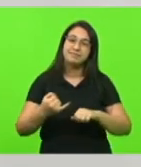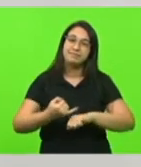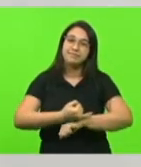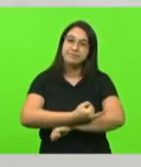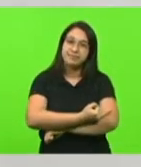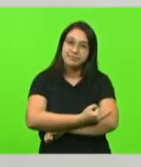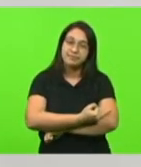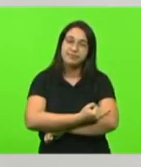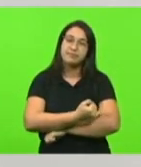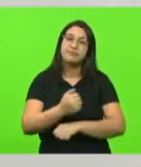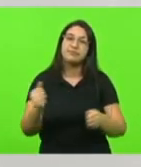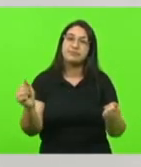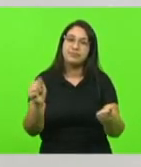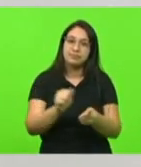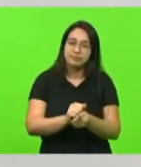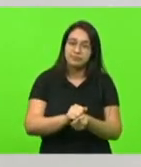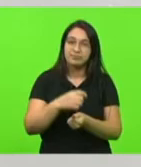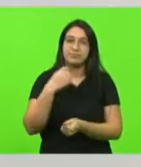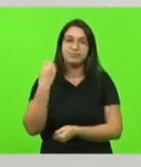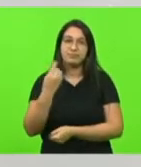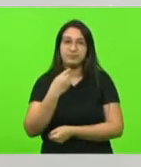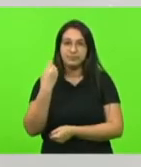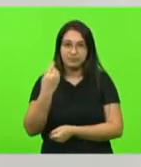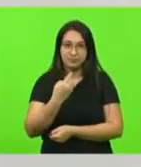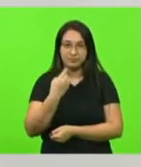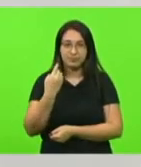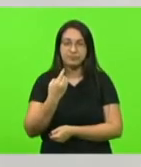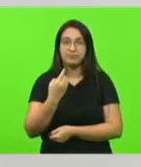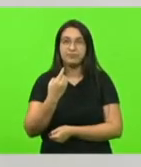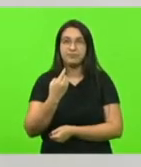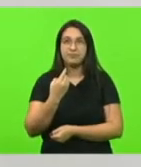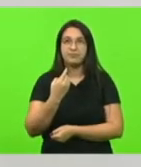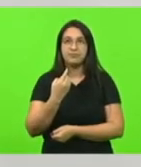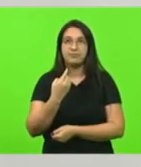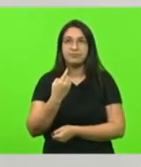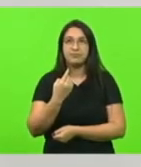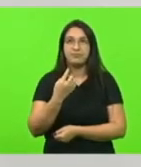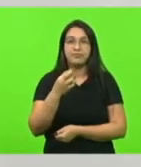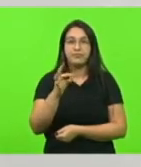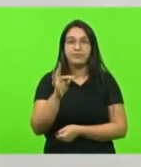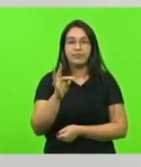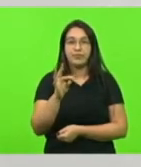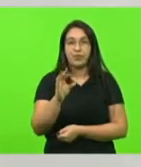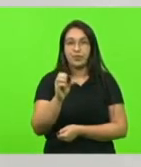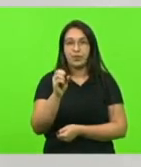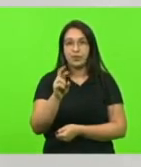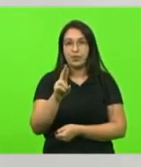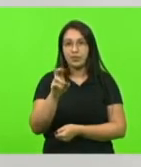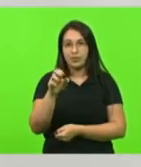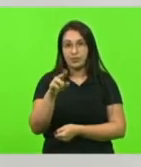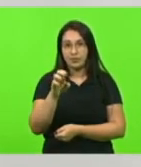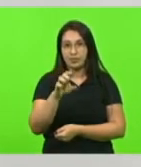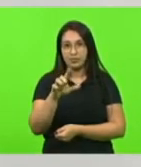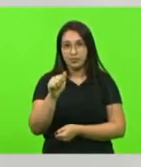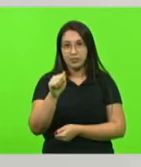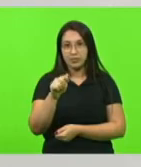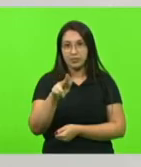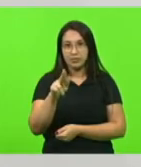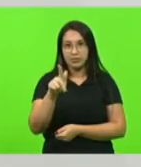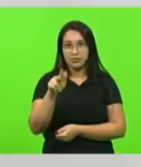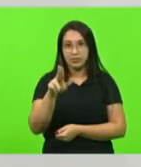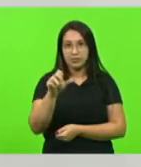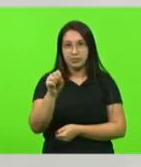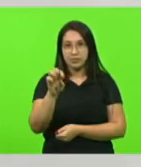que estava acompanhando o deputado o melhor tenente coronel Tiago Augusto Vieira bem como o Giovanni do IGP